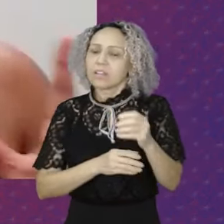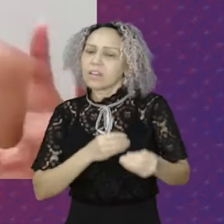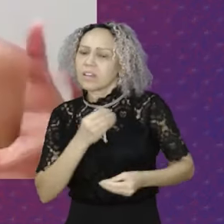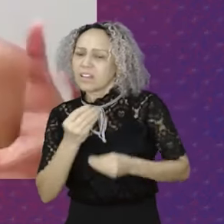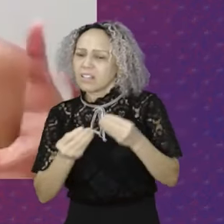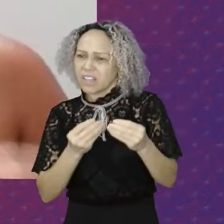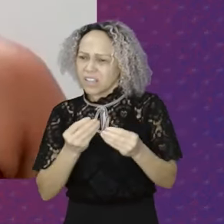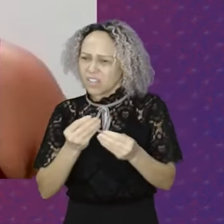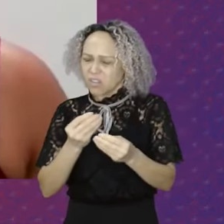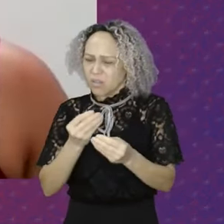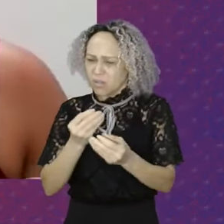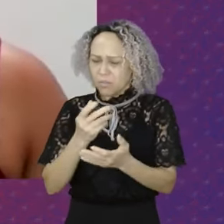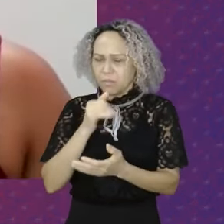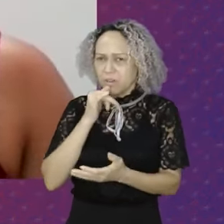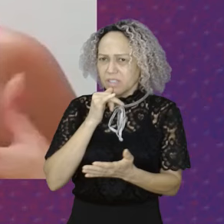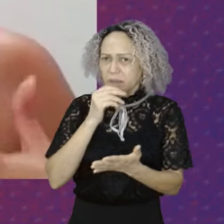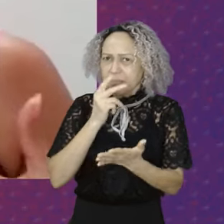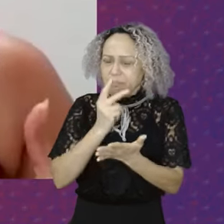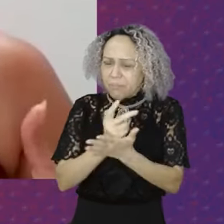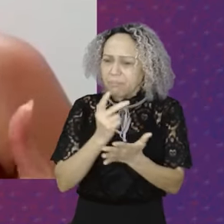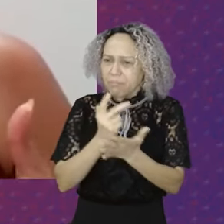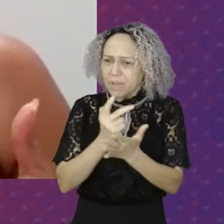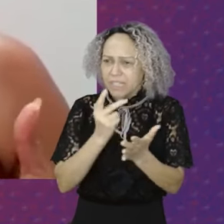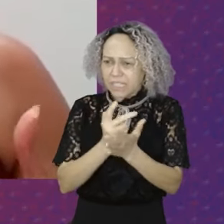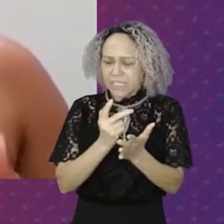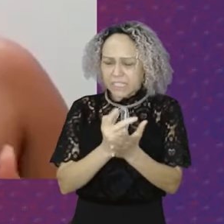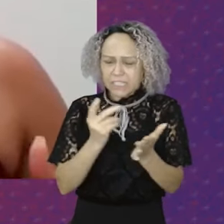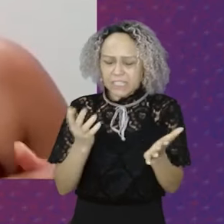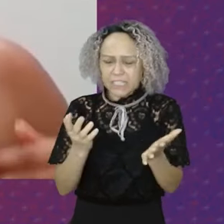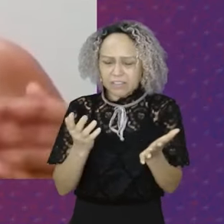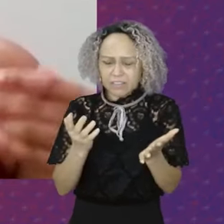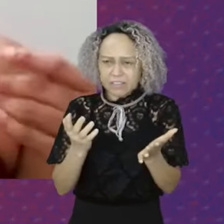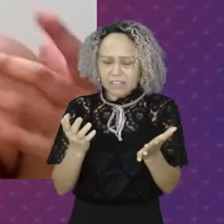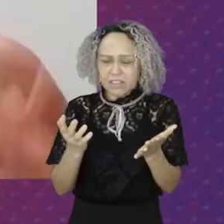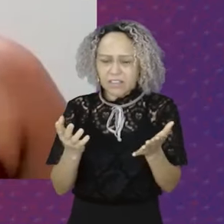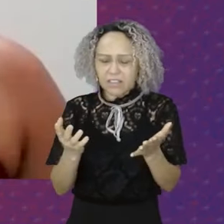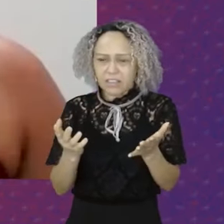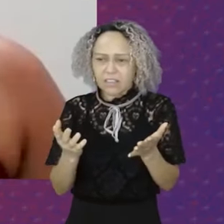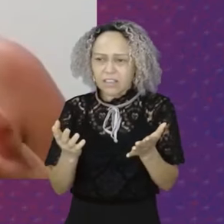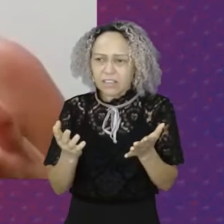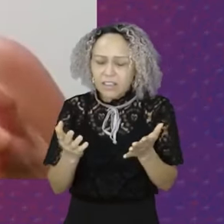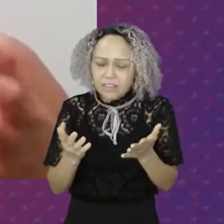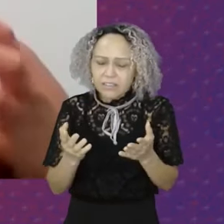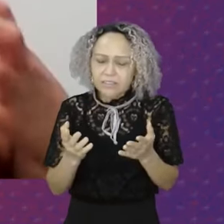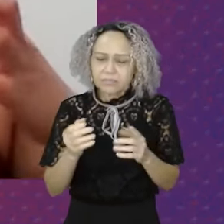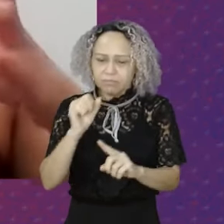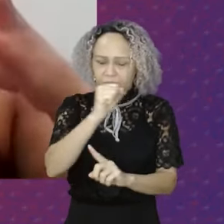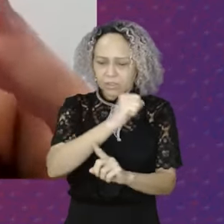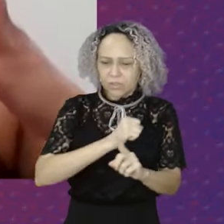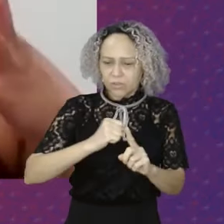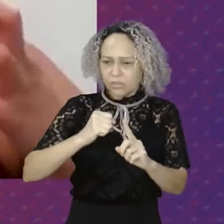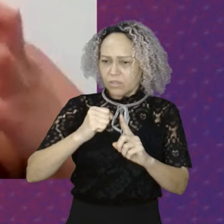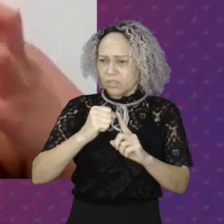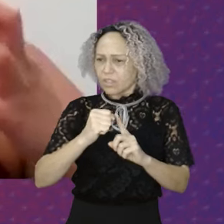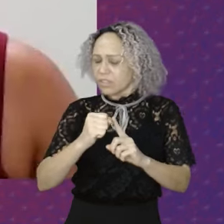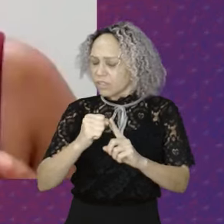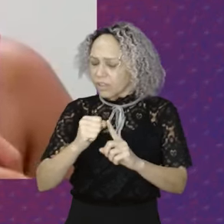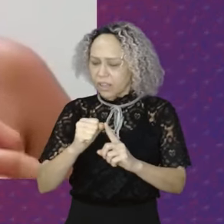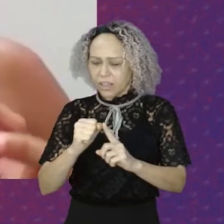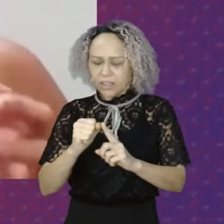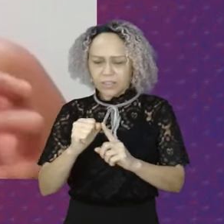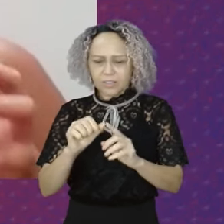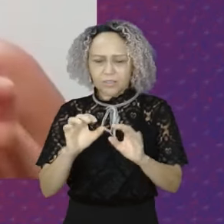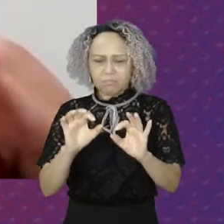manutenção da ordem Porque na prática a manutenção da ordem Significa manutenção de uma estrutura